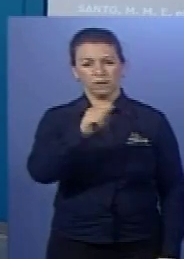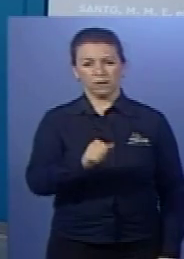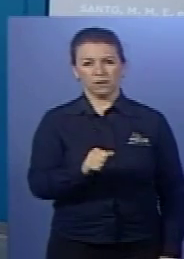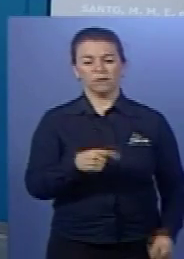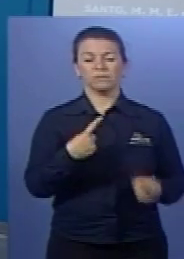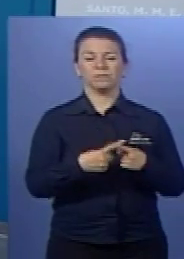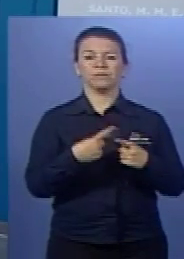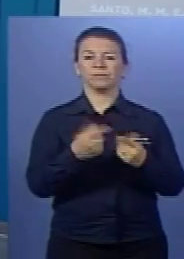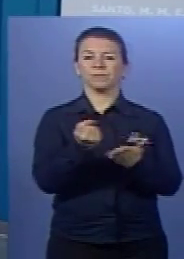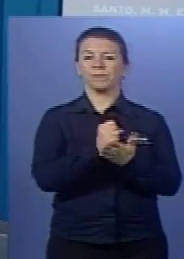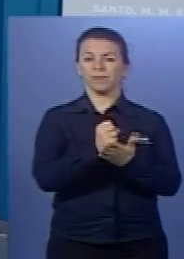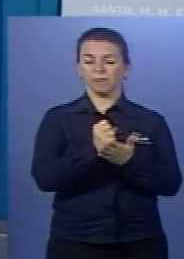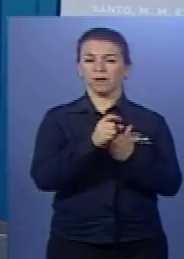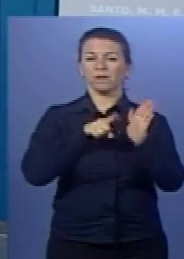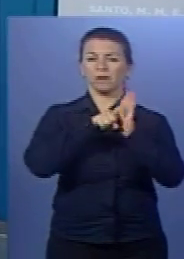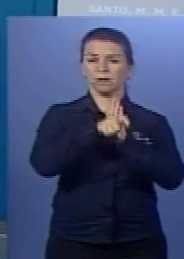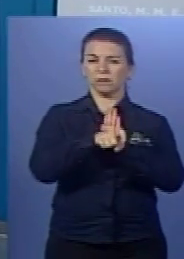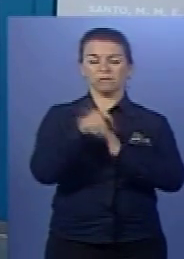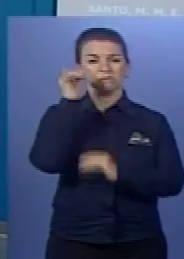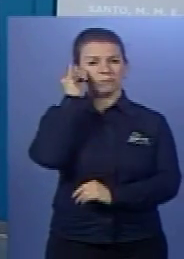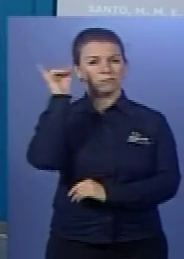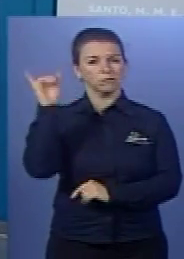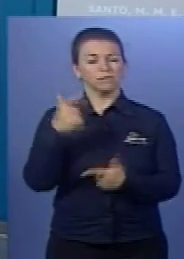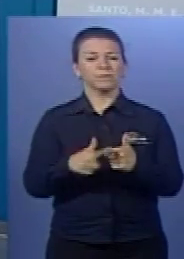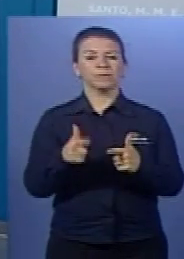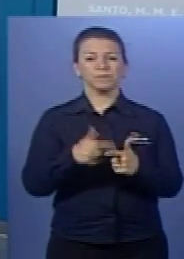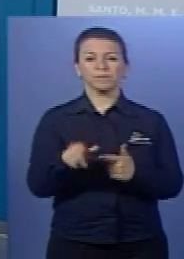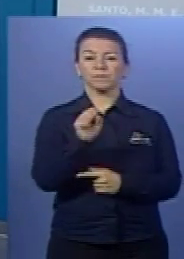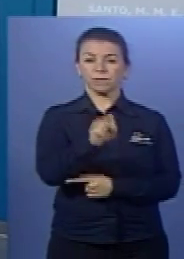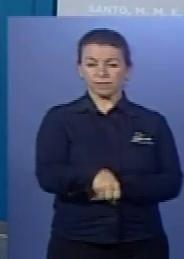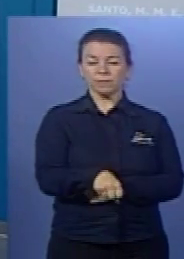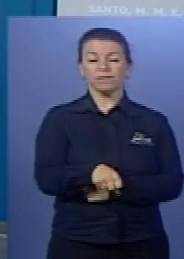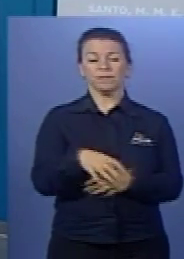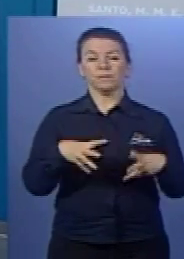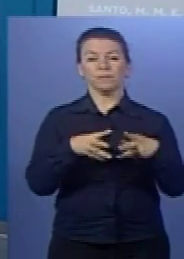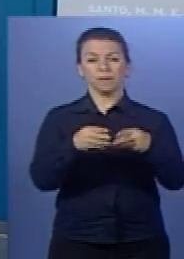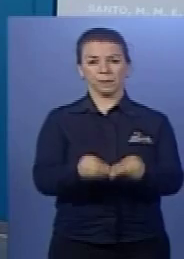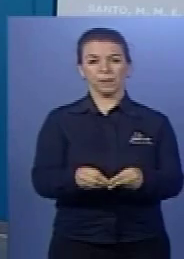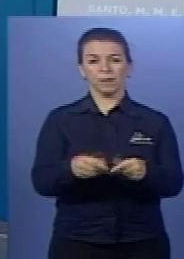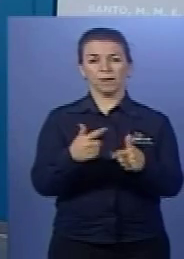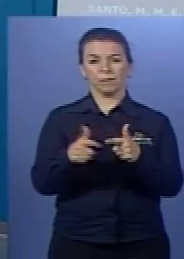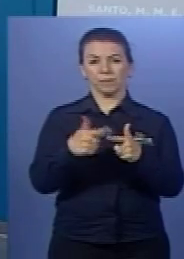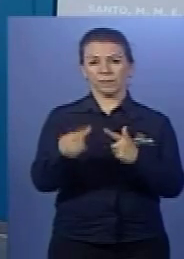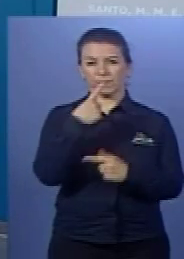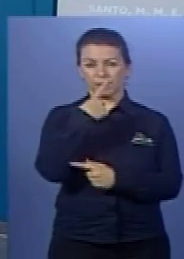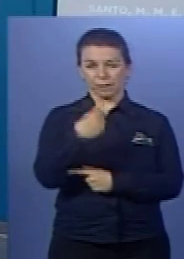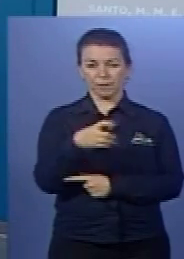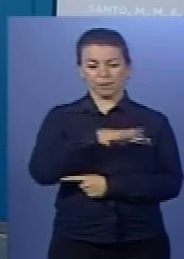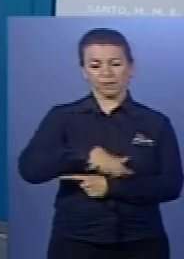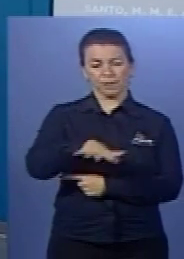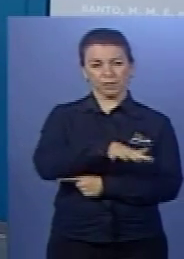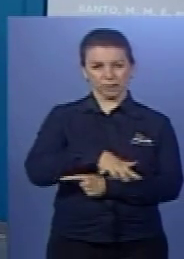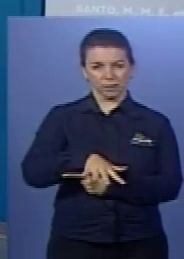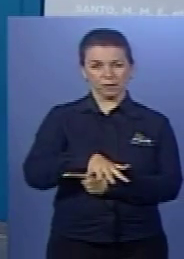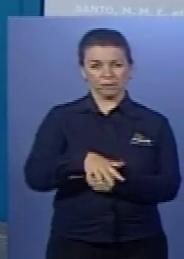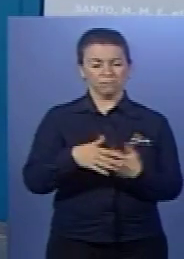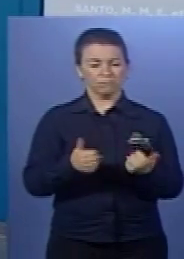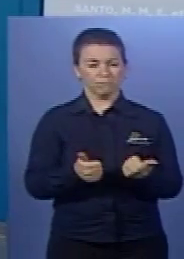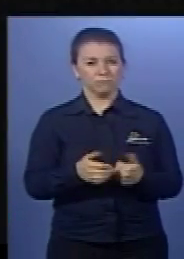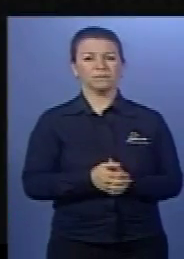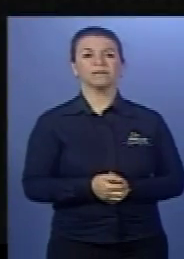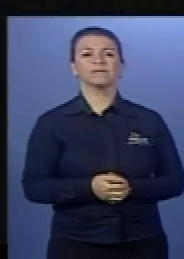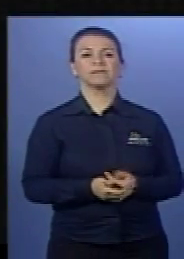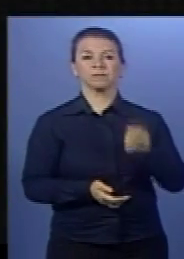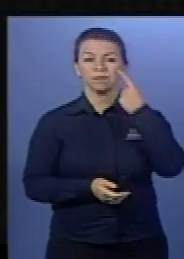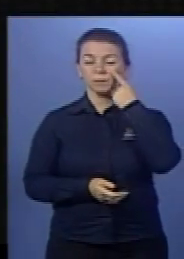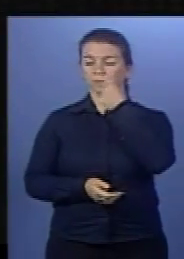controle biológico evita, por exemplo, esse acúmulo de poluentes na cadeia alimentar. Beleza? Então, acompanhe comigo